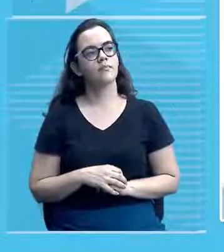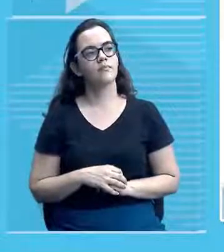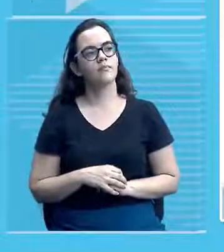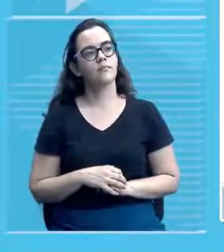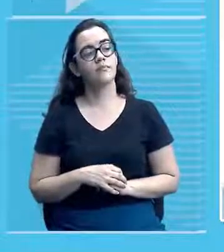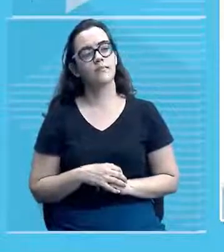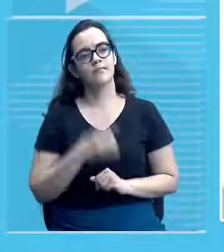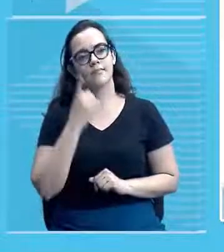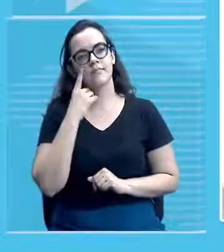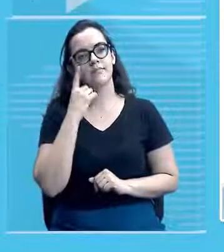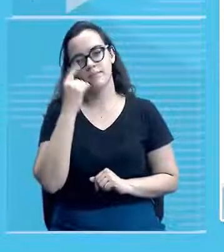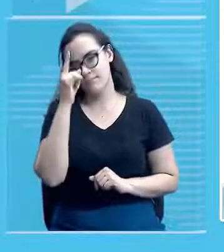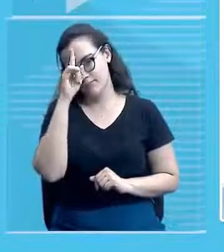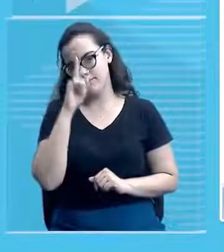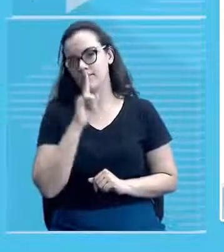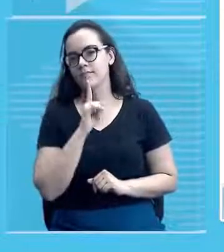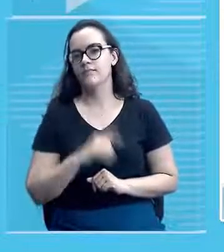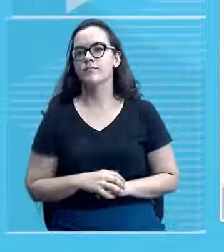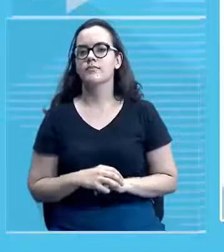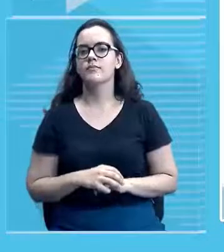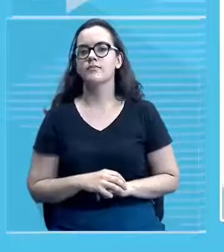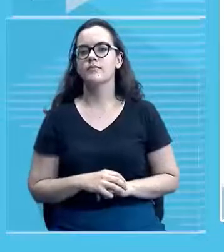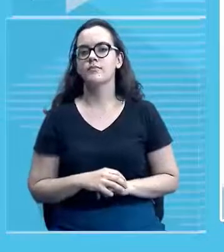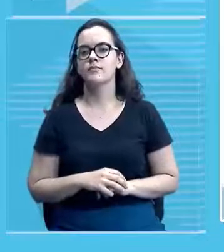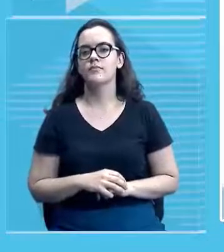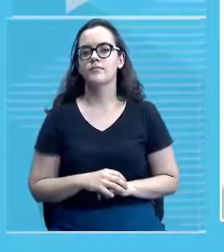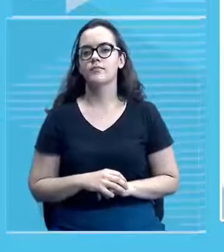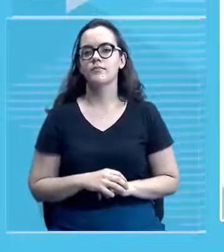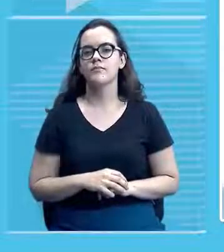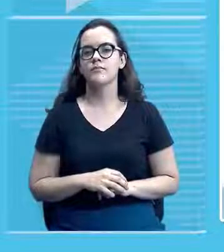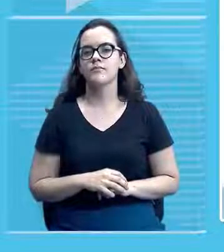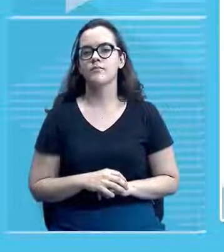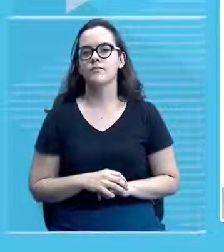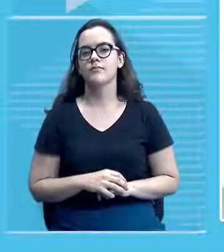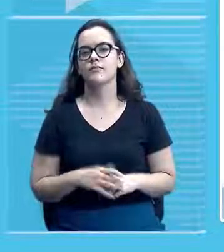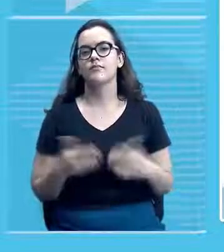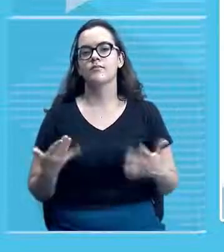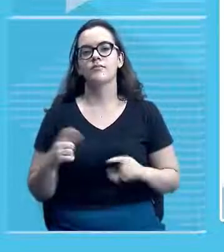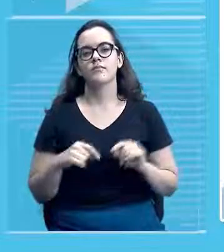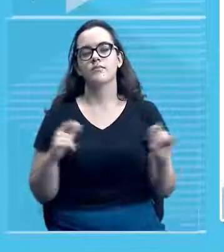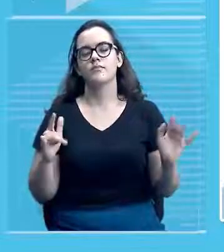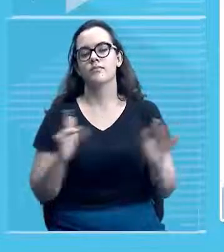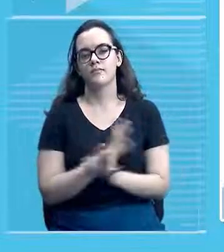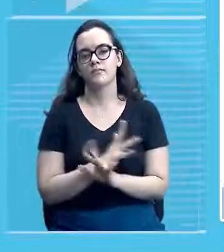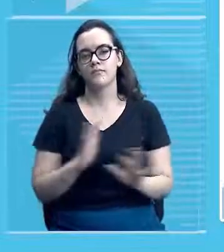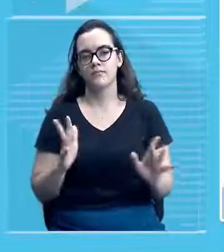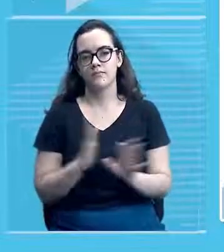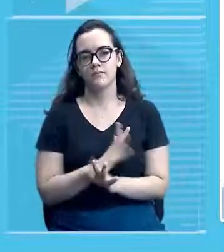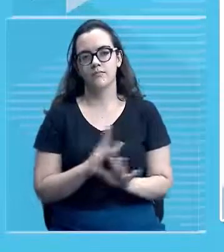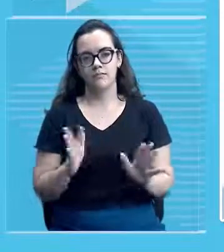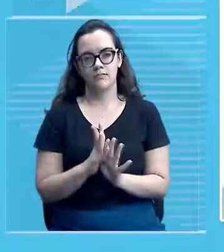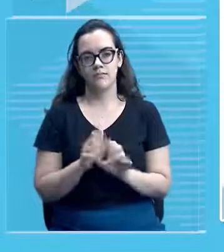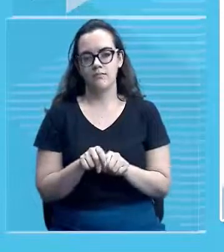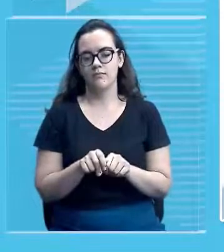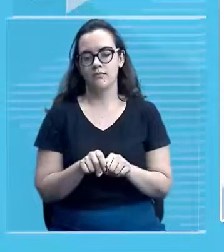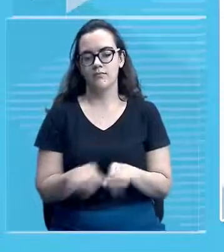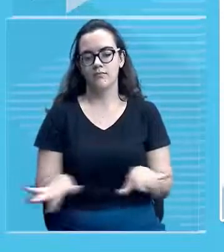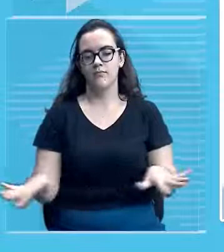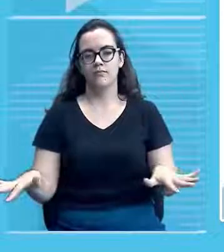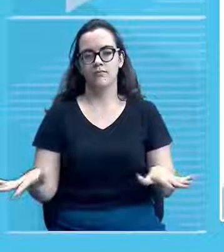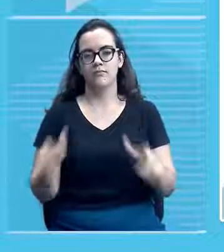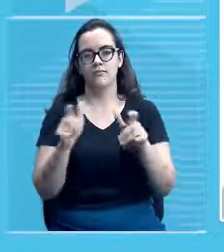partir desse núcleo, né? De onde se propagou a urbanização da atual cidade de